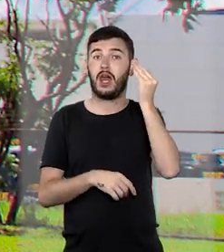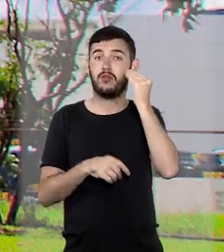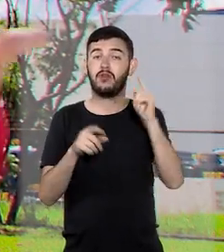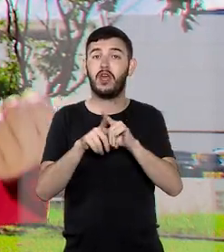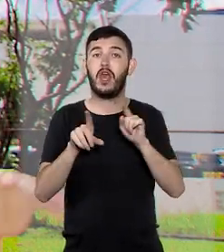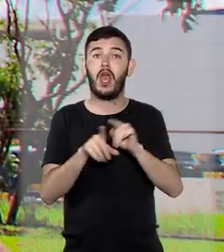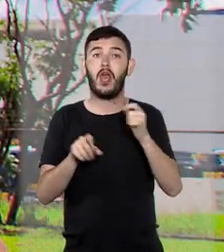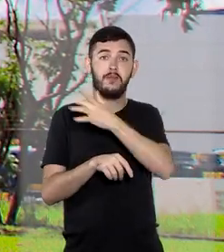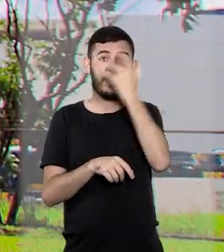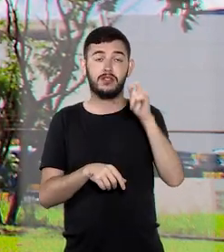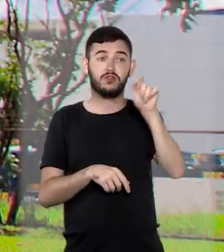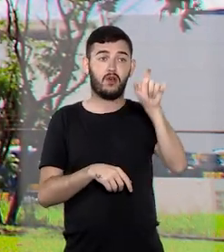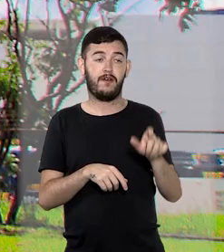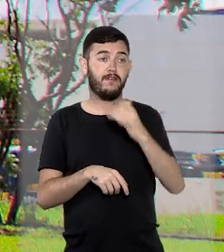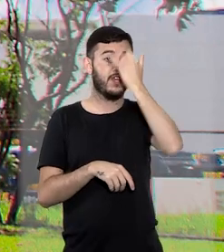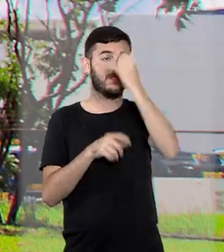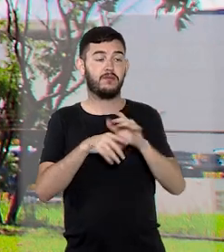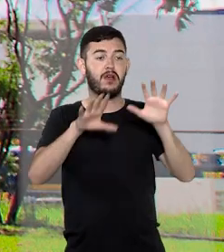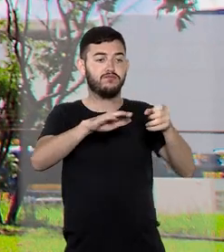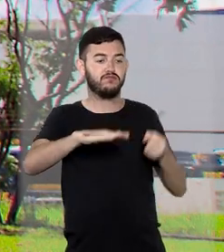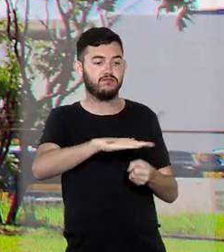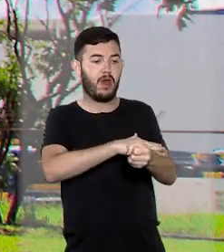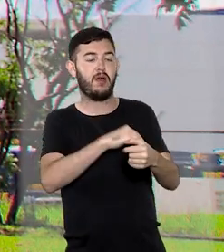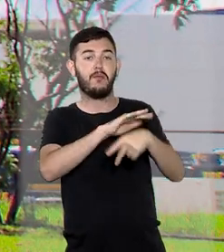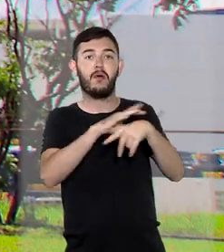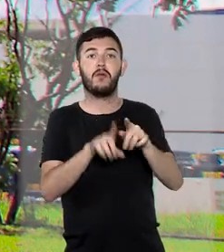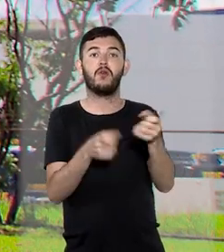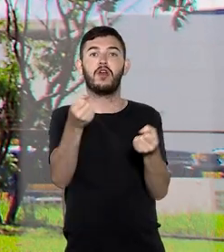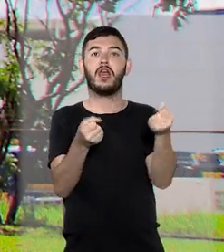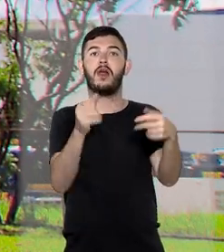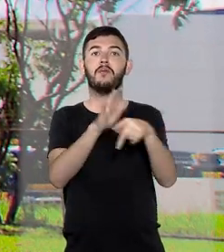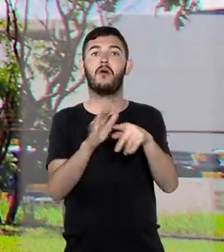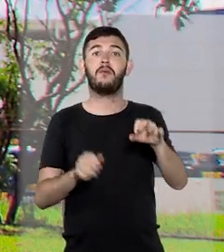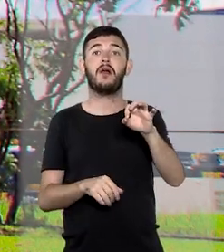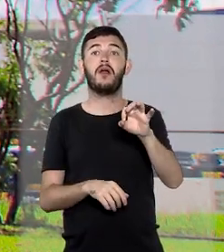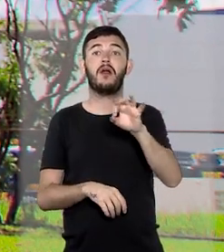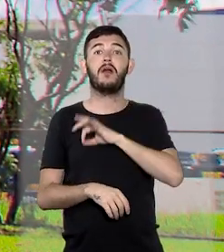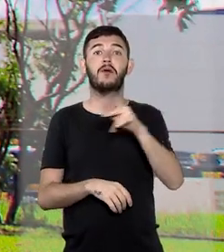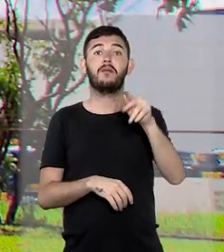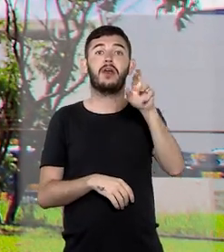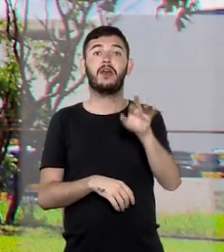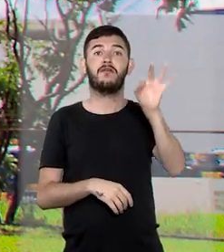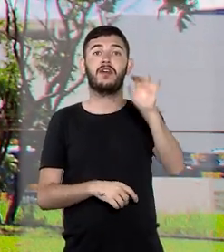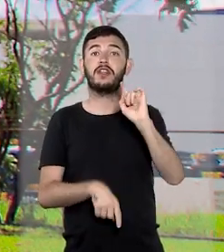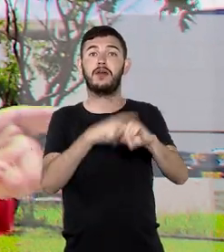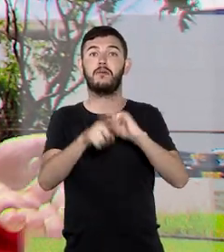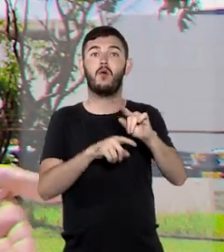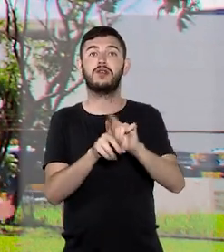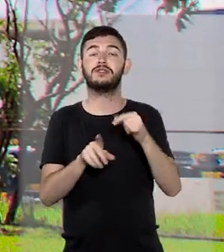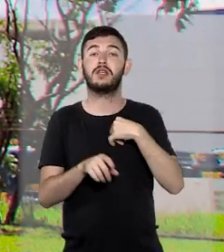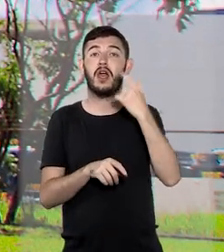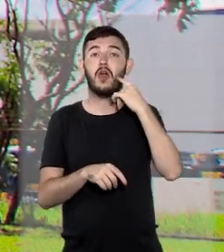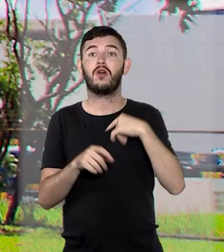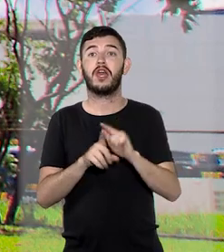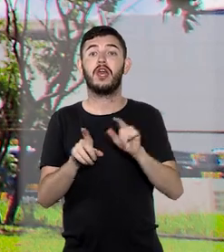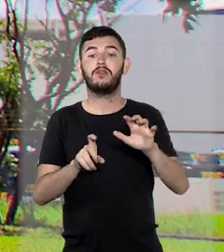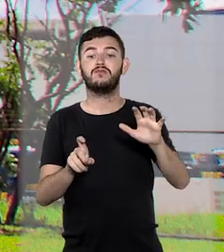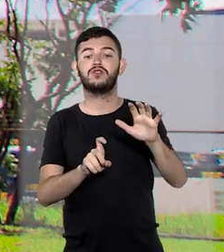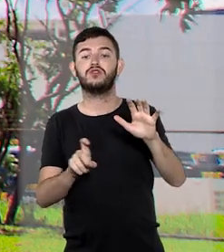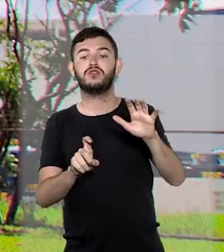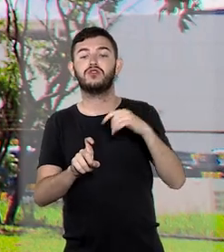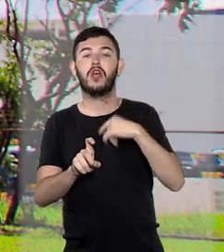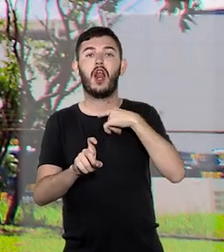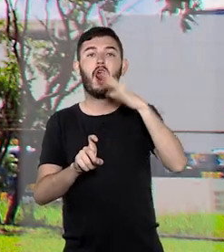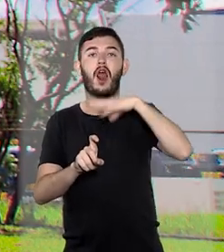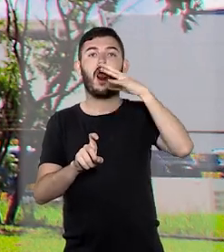vítima, colocando-a no compartimento de presos da viatura da Polícia Rodoviária Federal e, na sequência, lançando spray de pimenta